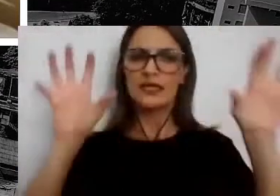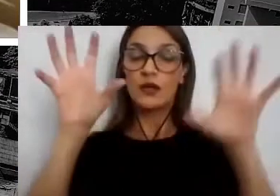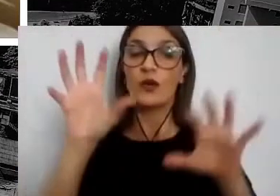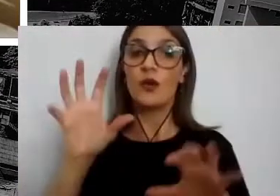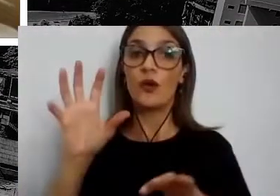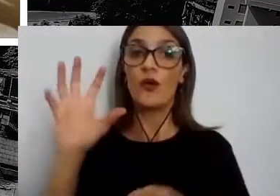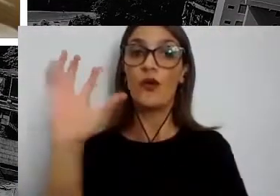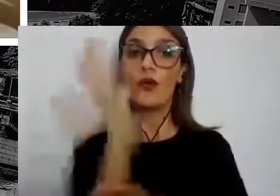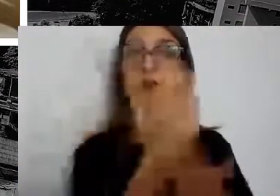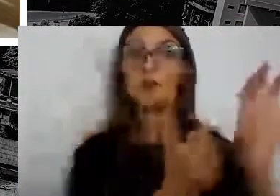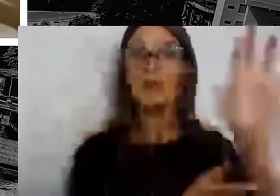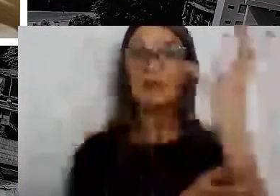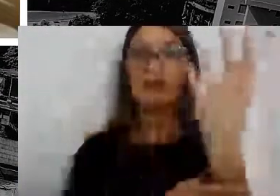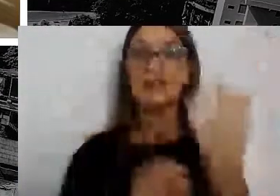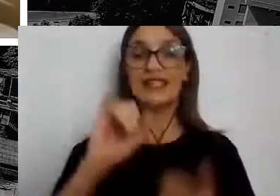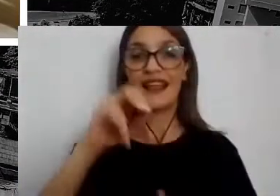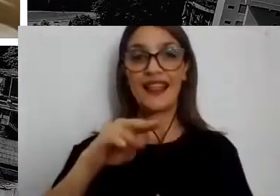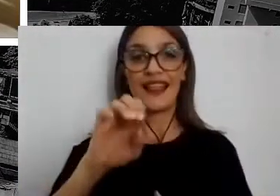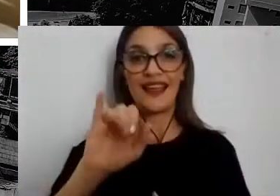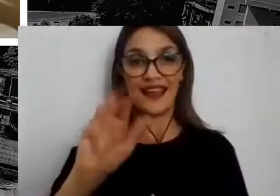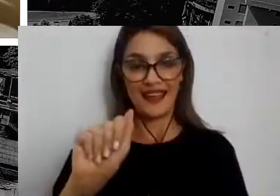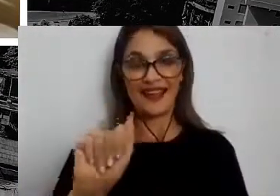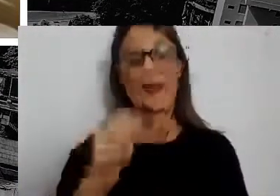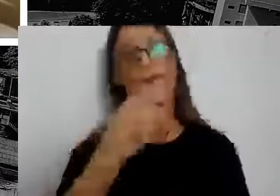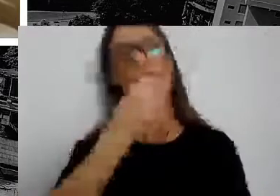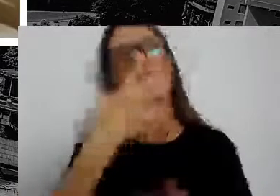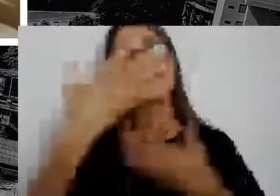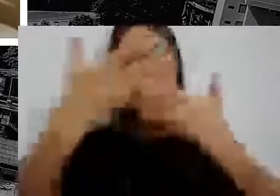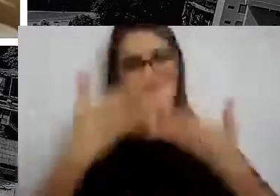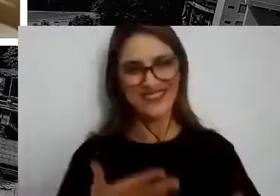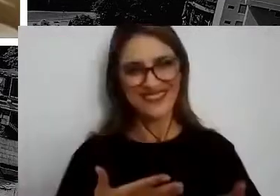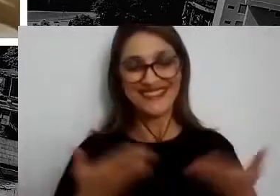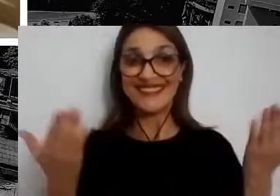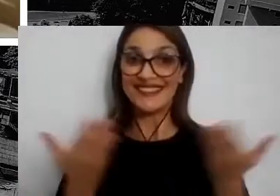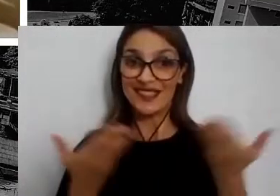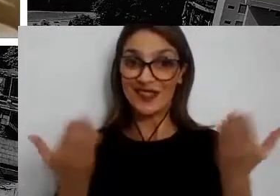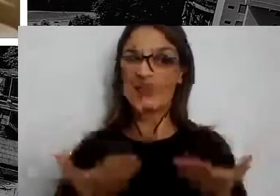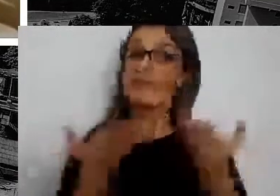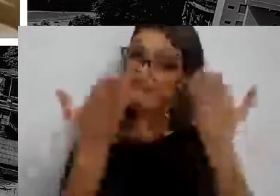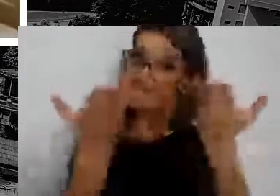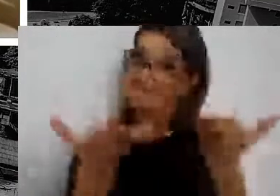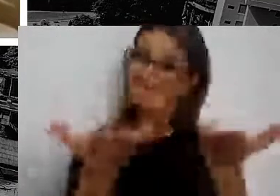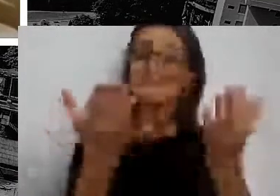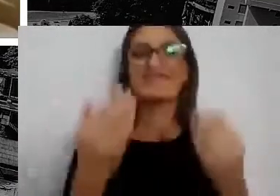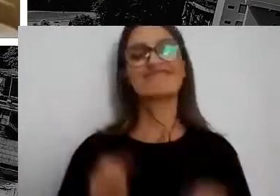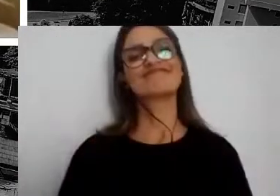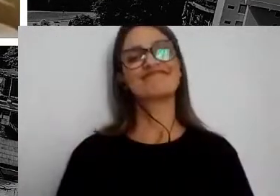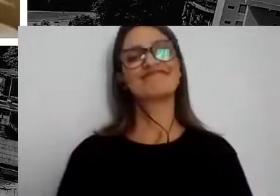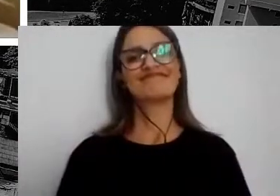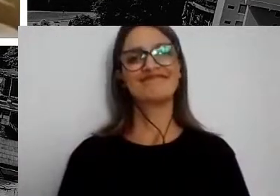INEA. Um prazer te receber, Marie. E eu agora passo a bola para você conduzir esse painel.